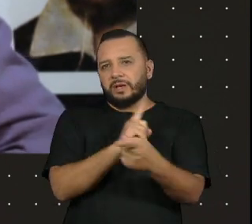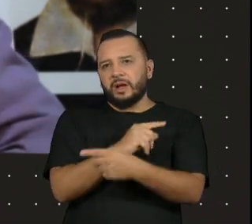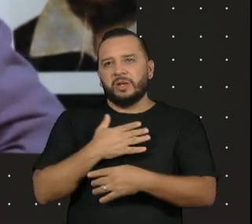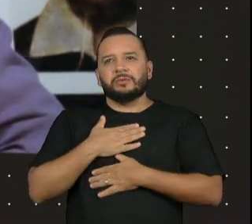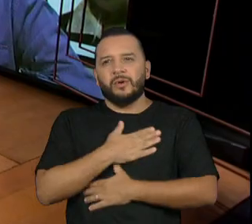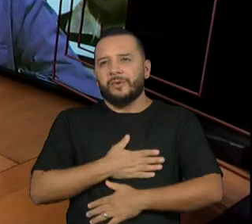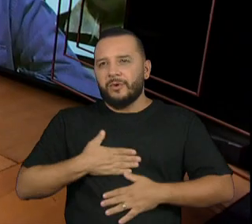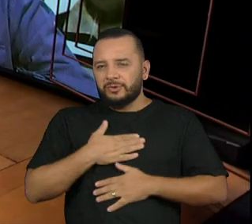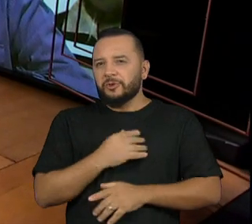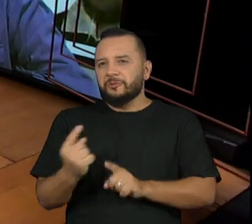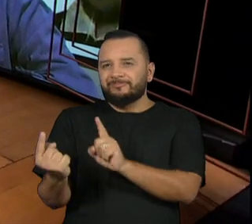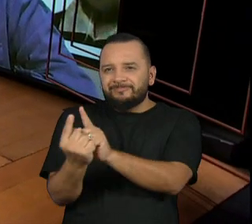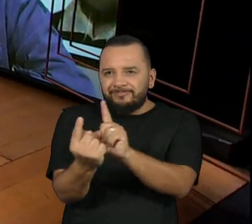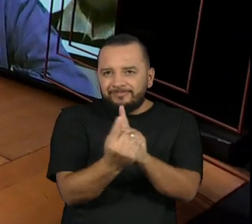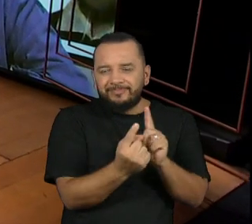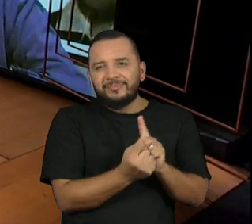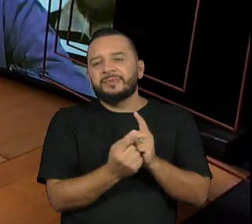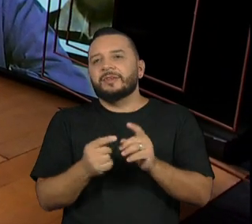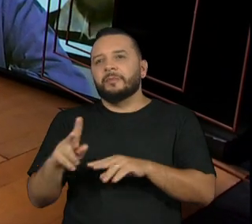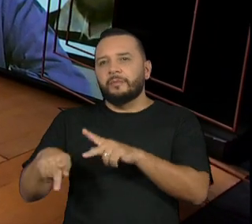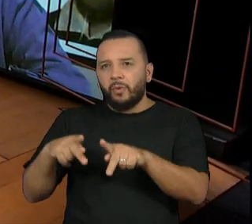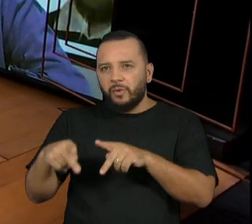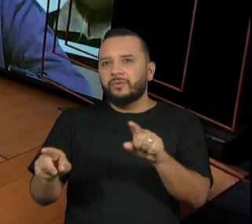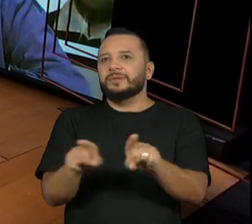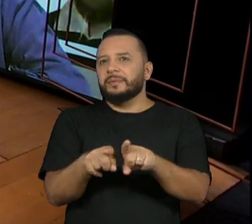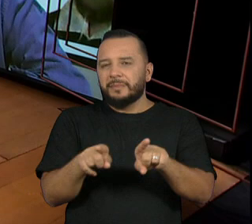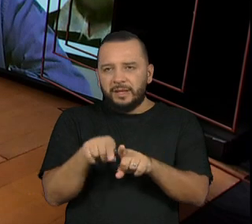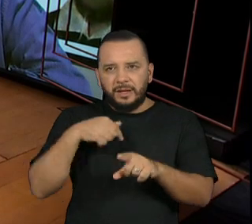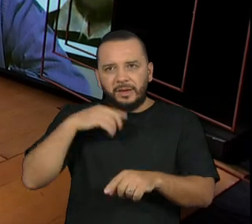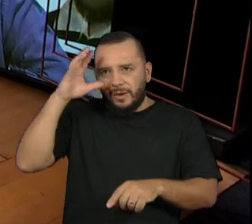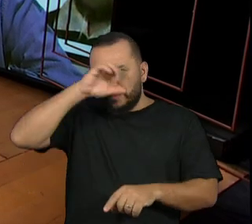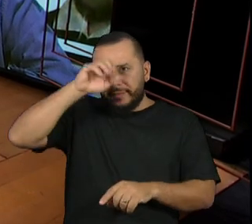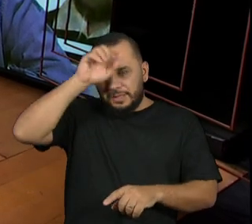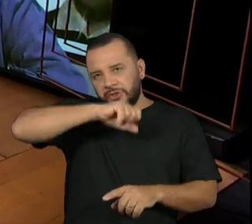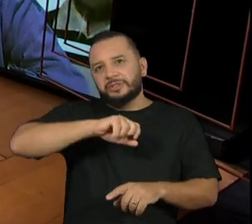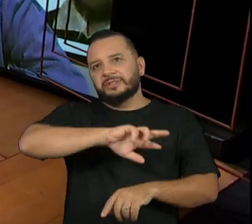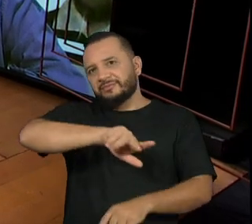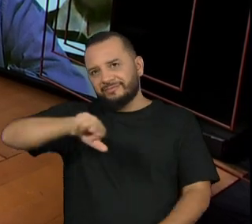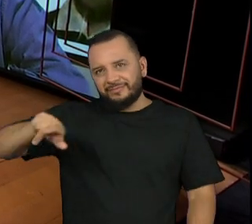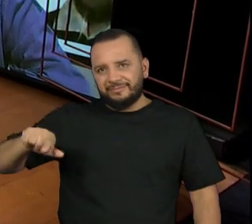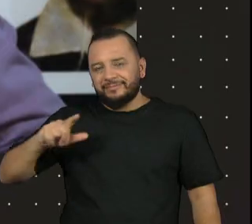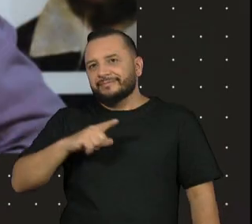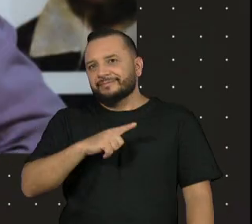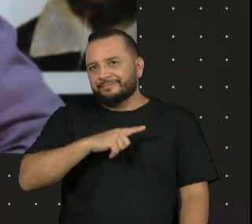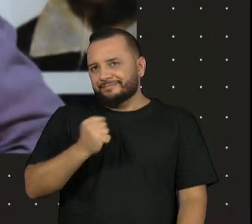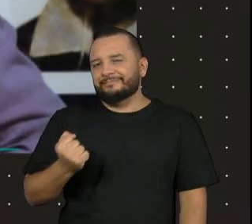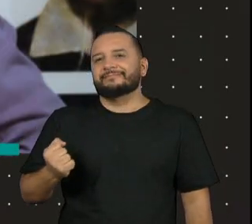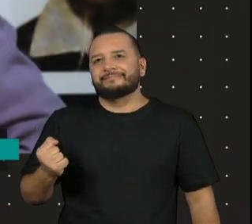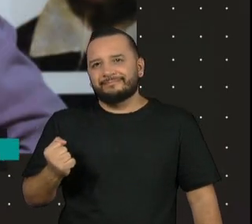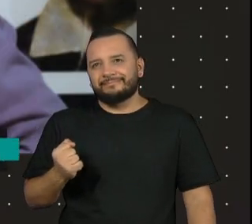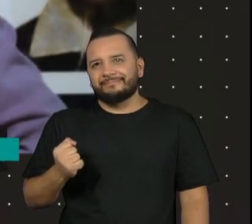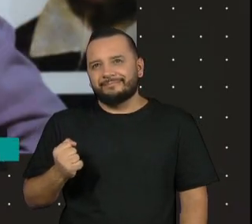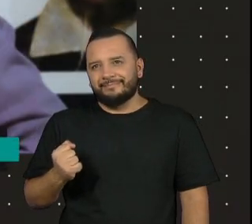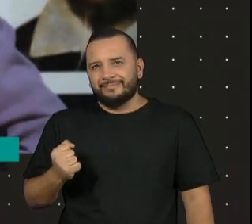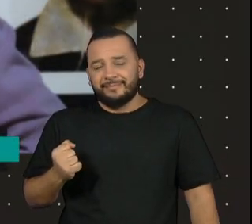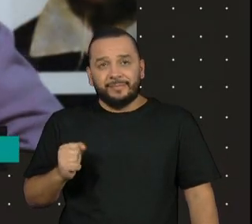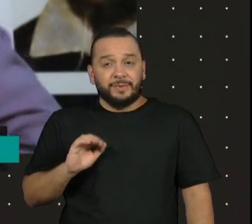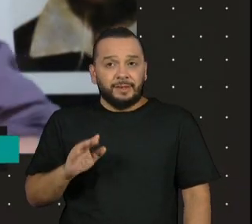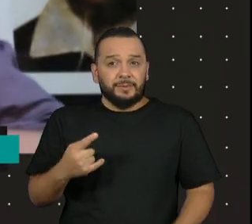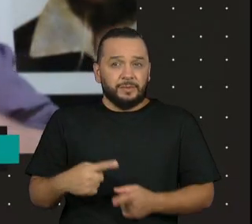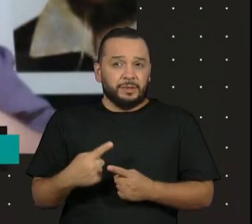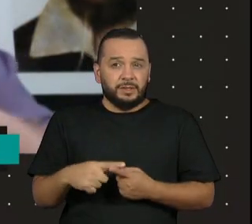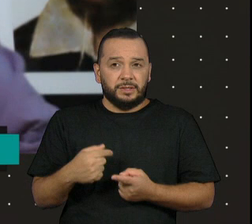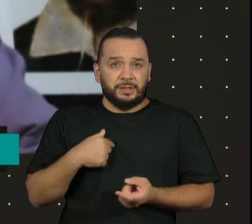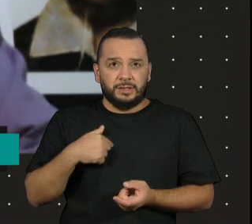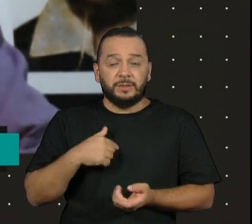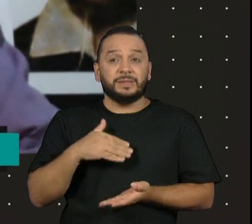aprendi muito. Porque eu acho que o secretário ou